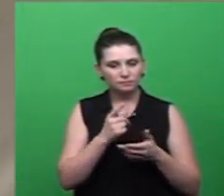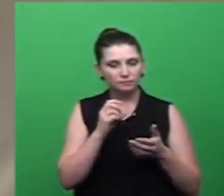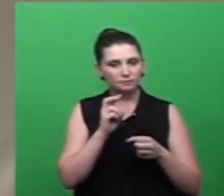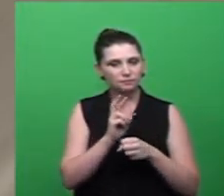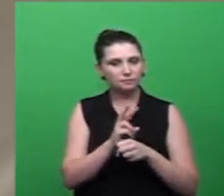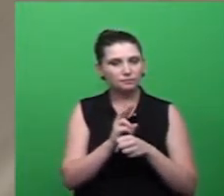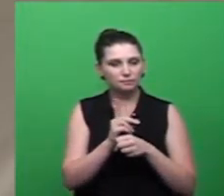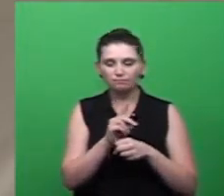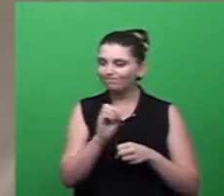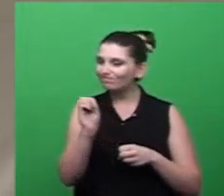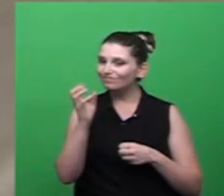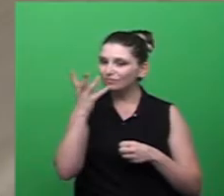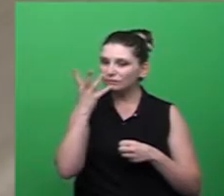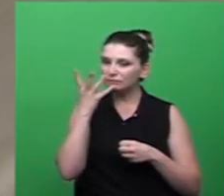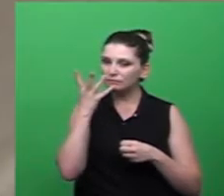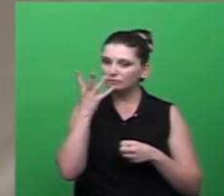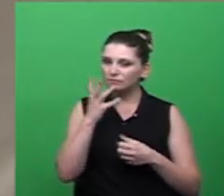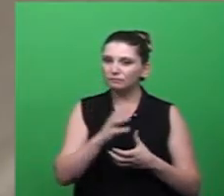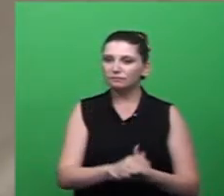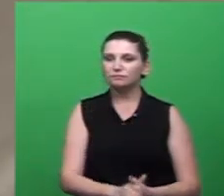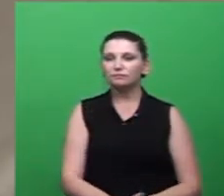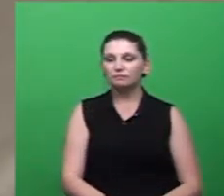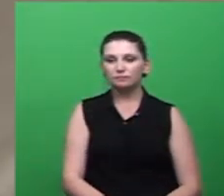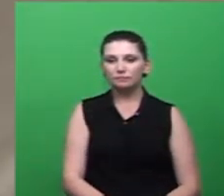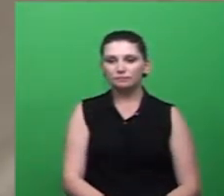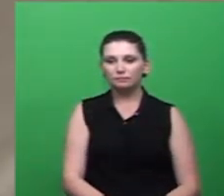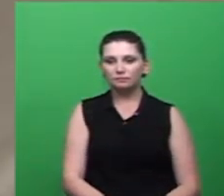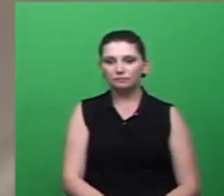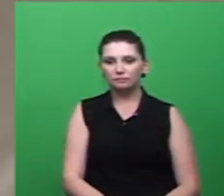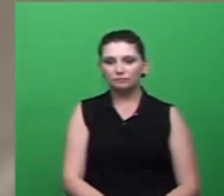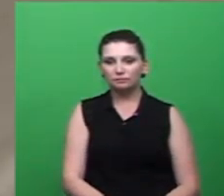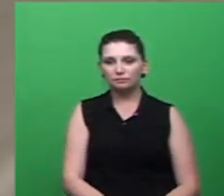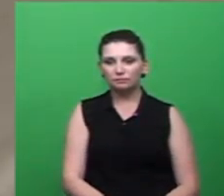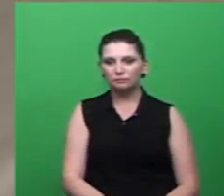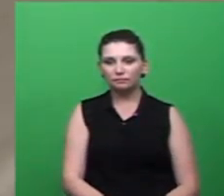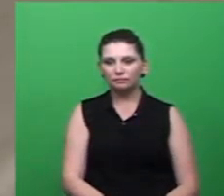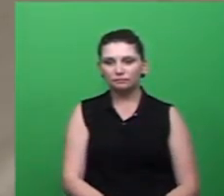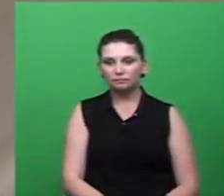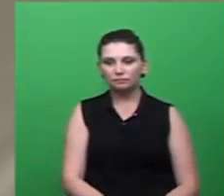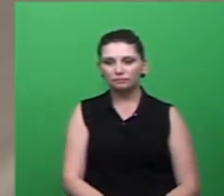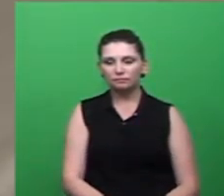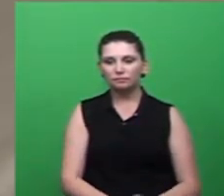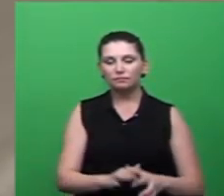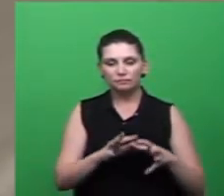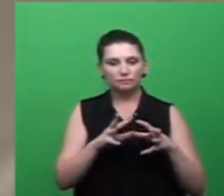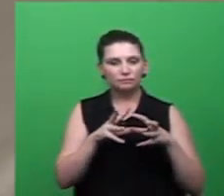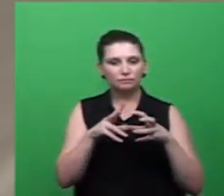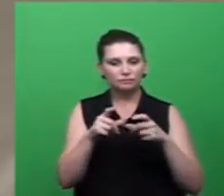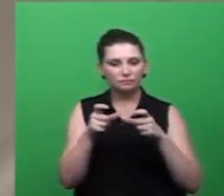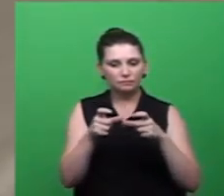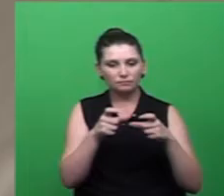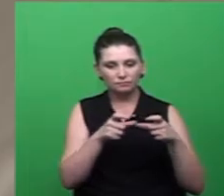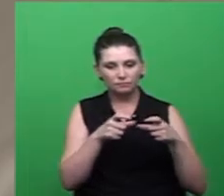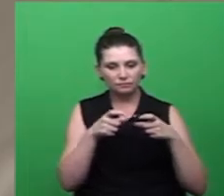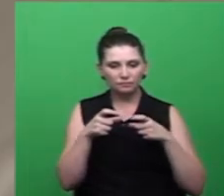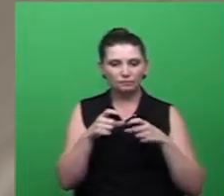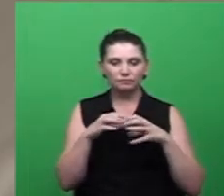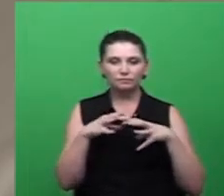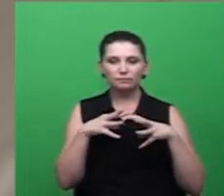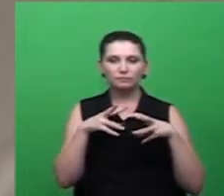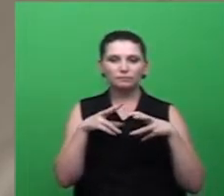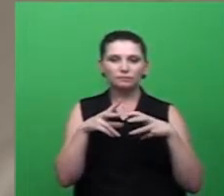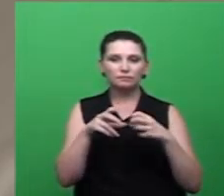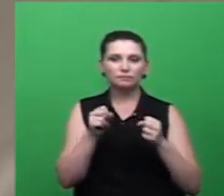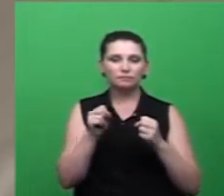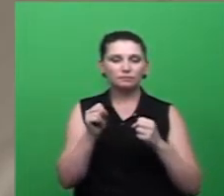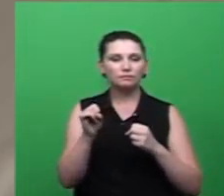ter outra possibilidade dentro de 300 metros de ter depositado outros ovos, naquela região onde possa conter outra água parada. Outra coisa que é